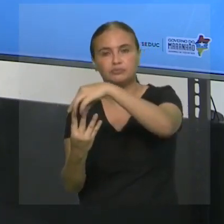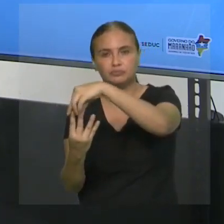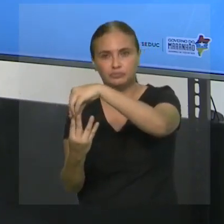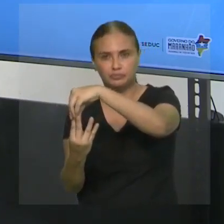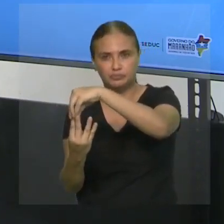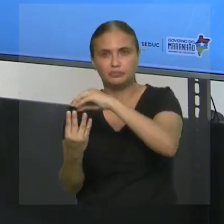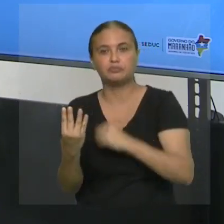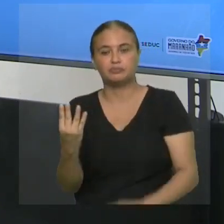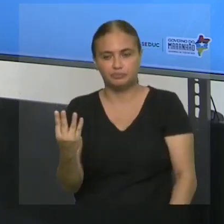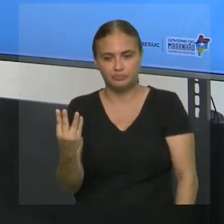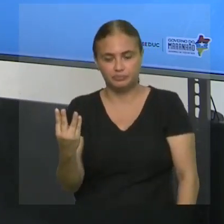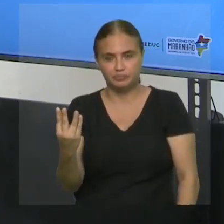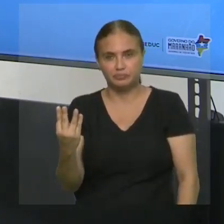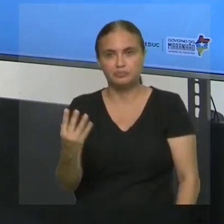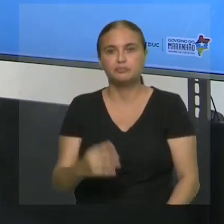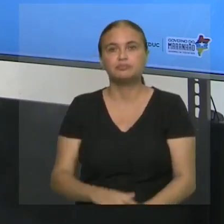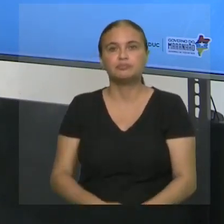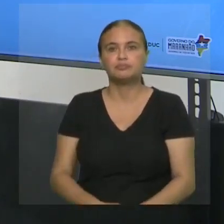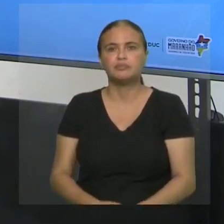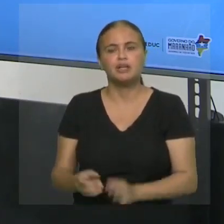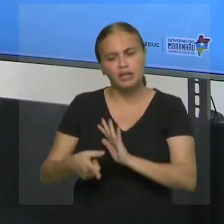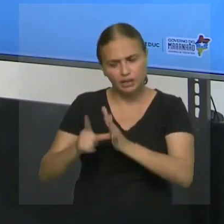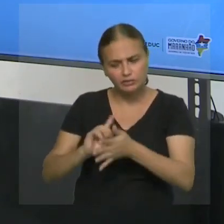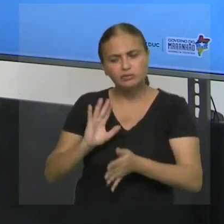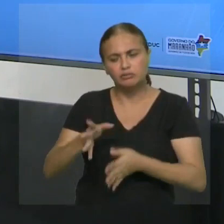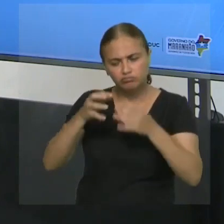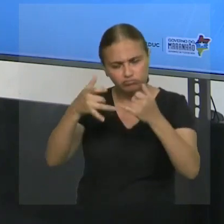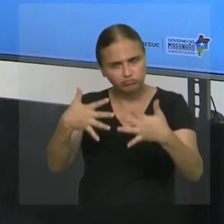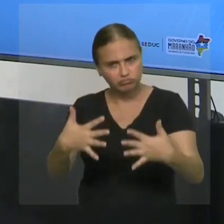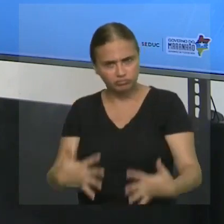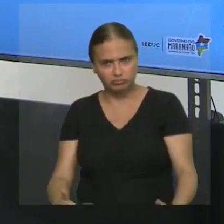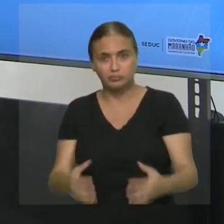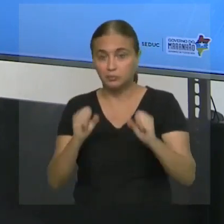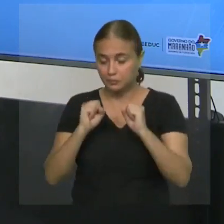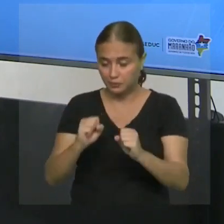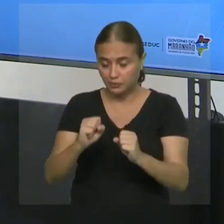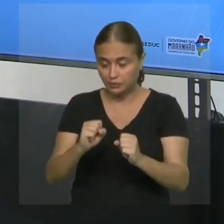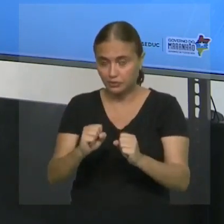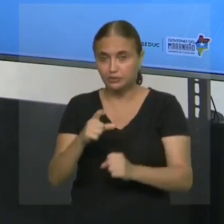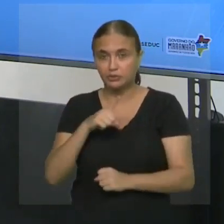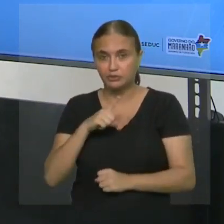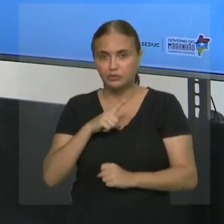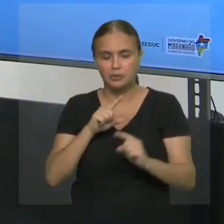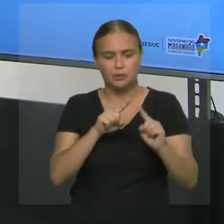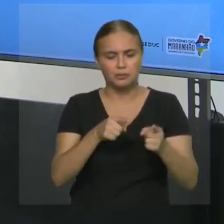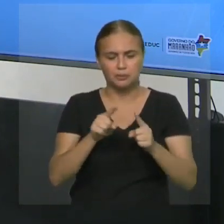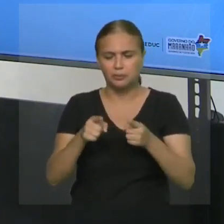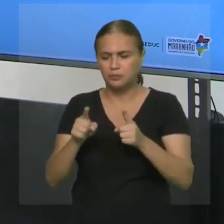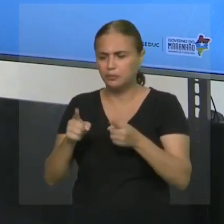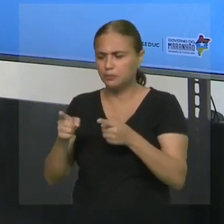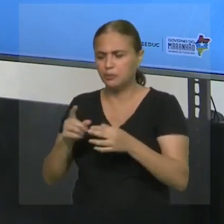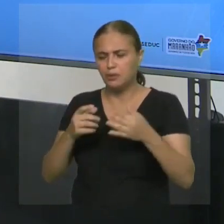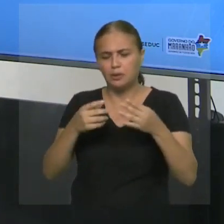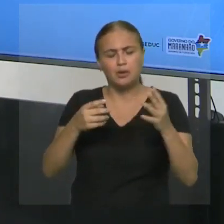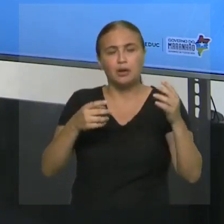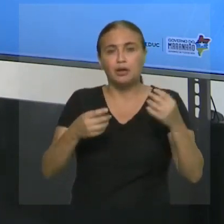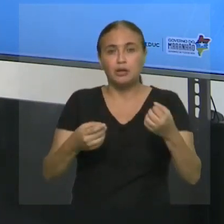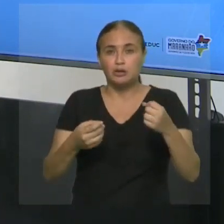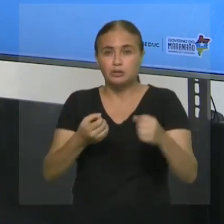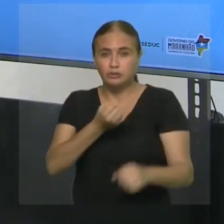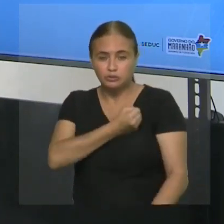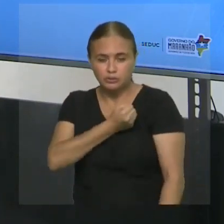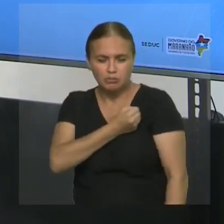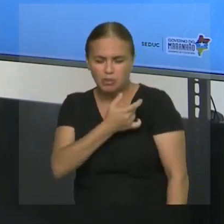a dois. Do mesmo jeito que eu já fazia antes. Então, podem aparecer mil números aqui. Eu vou continuar